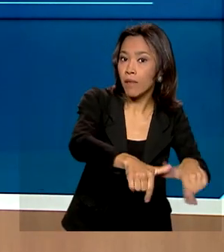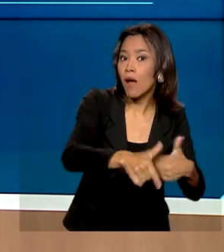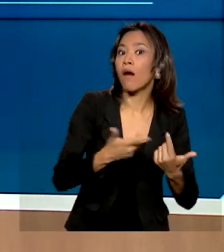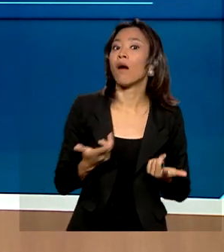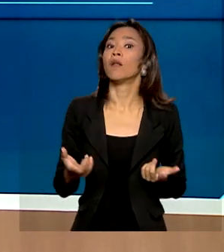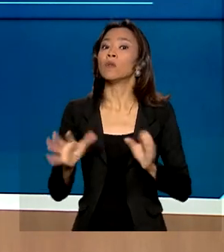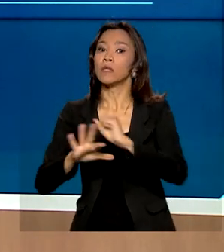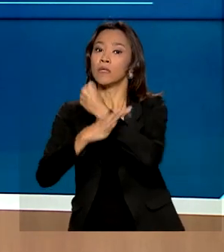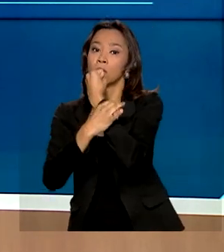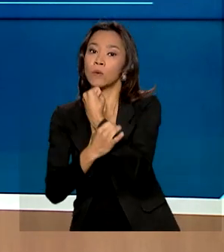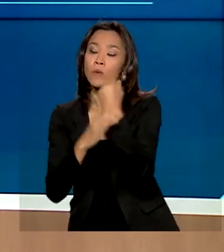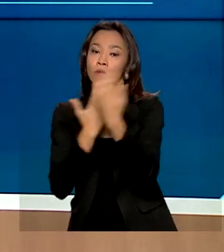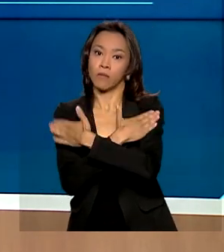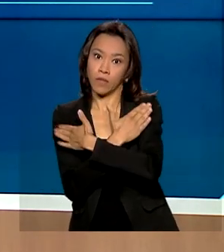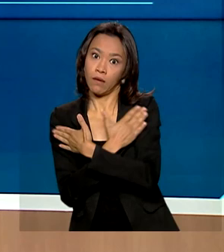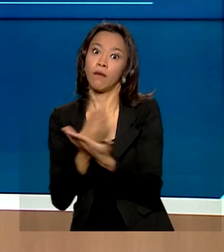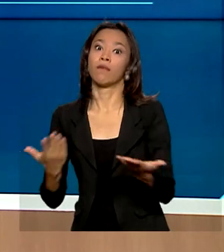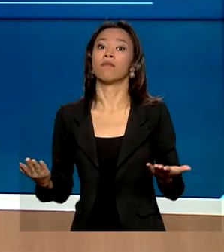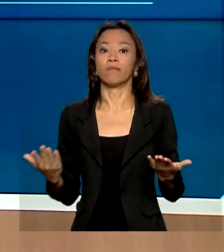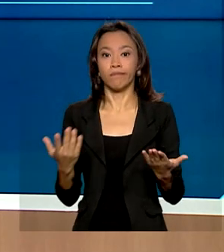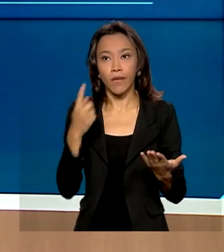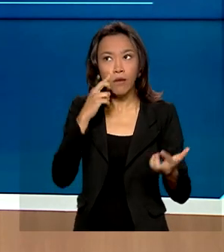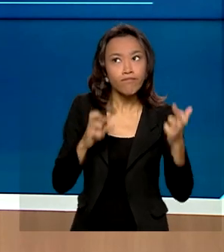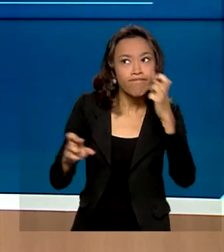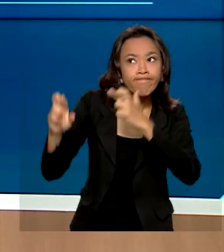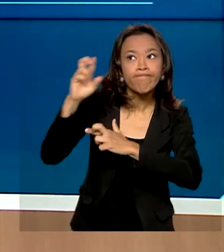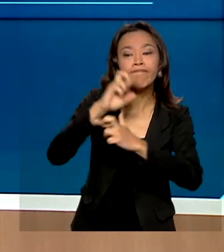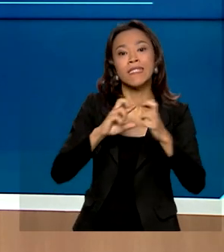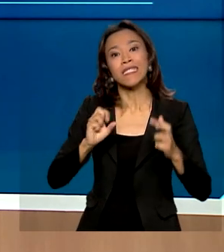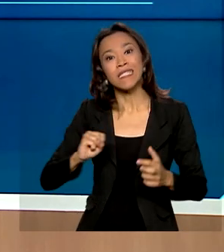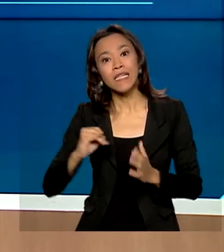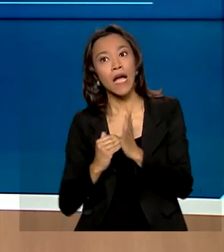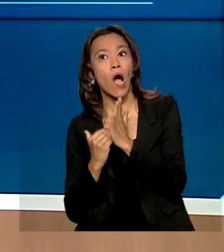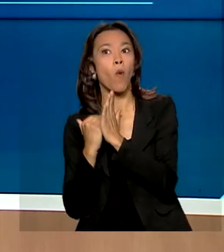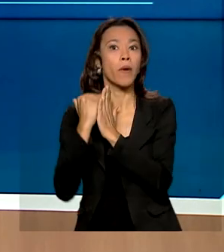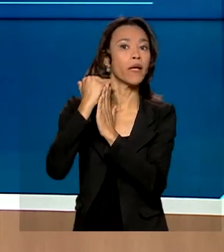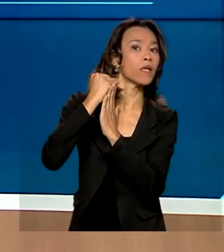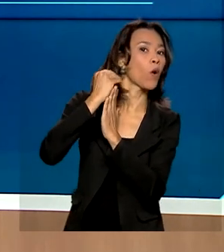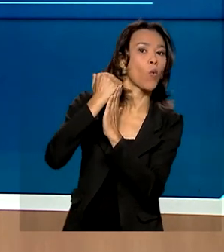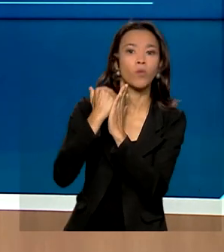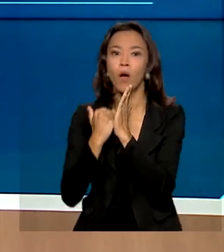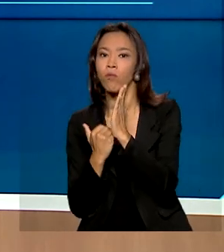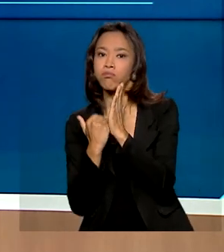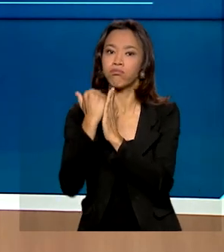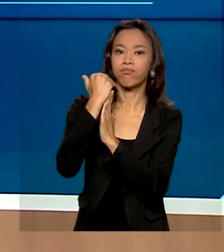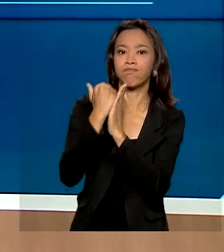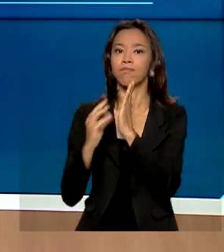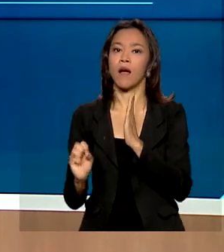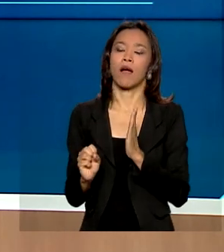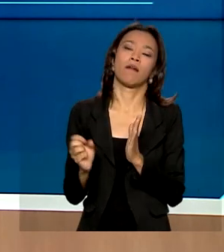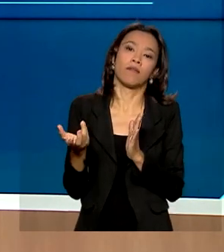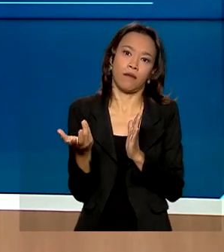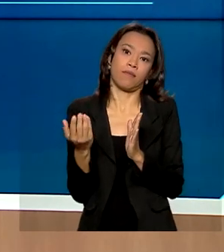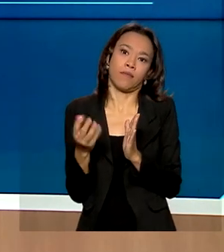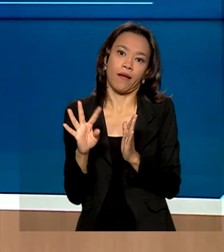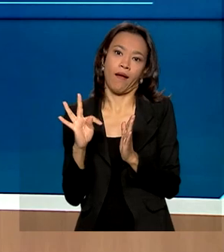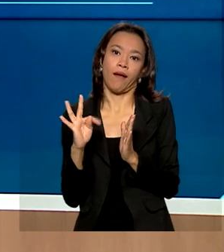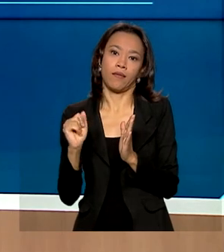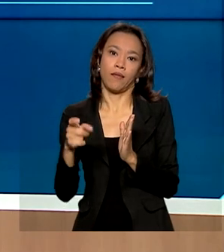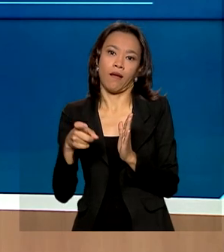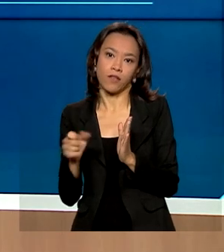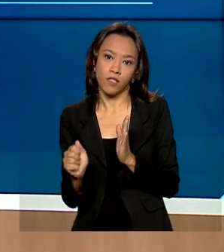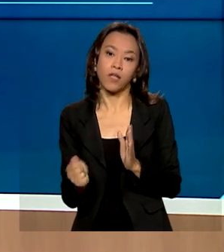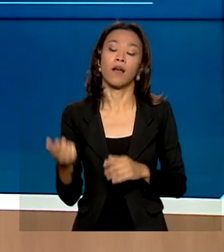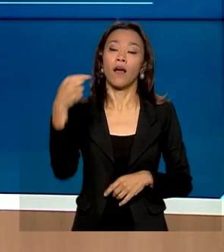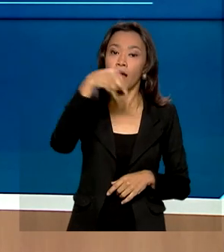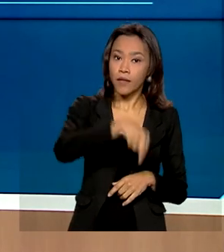seguro-desemprego, para saber se aumenta ou não a taxa de juros, como é que elas calibram a taxa. No caso do Brasil, as expectativas são mais ou